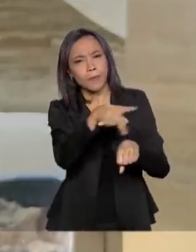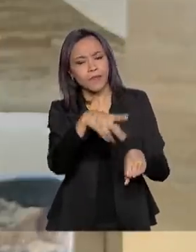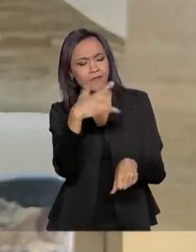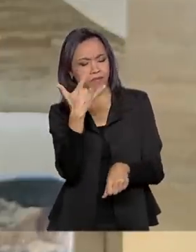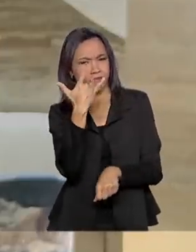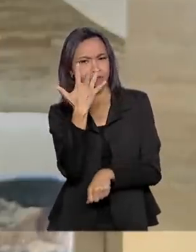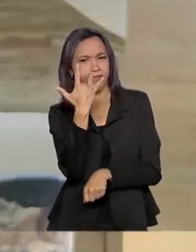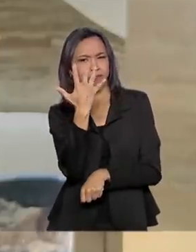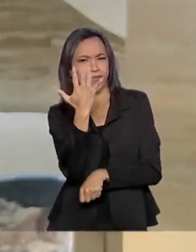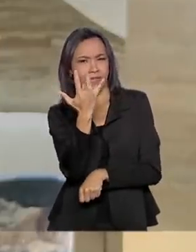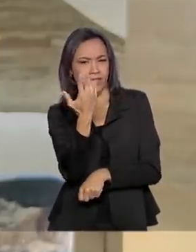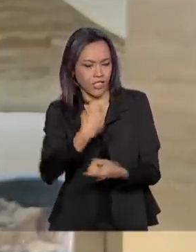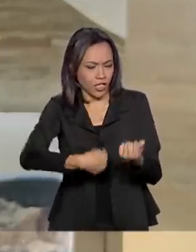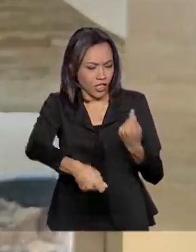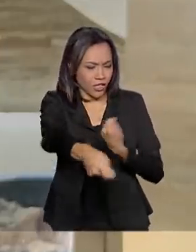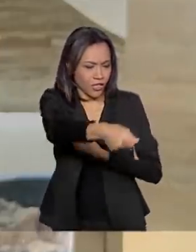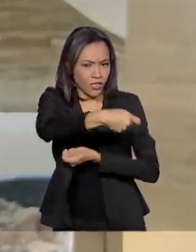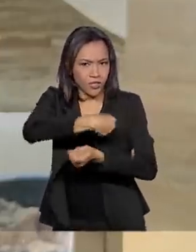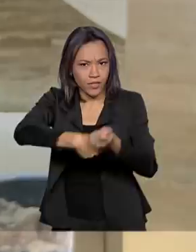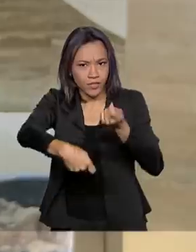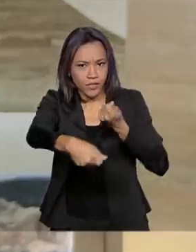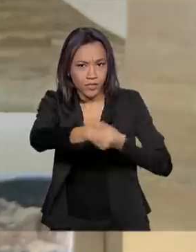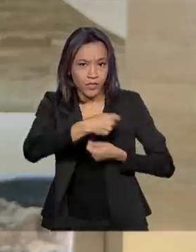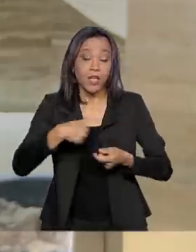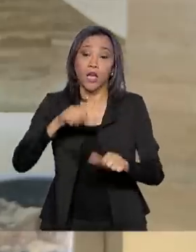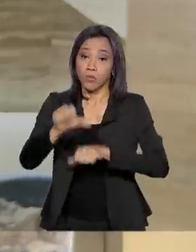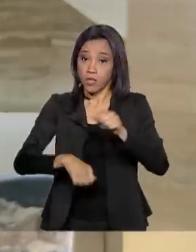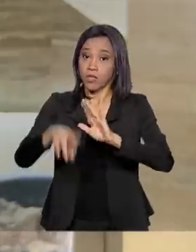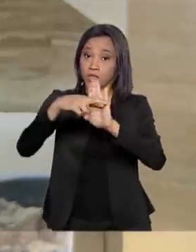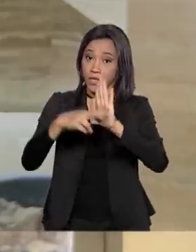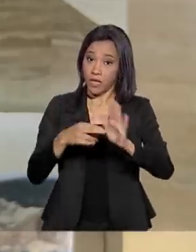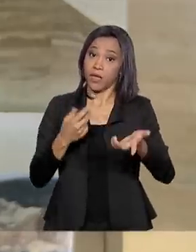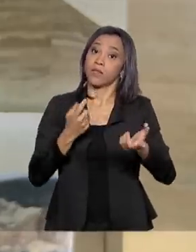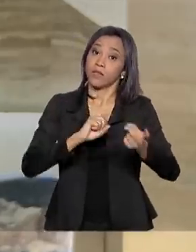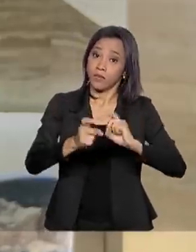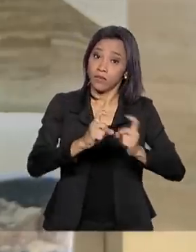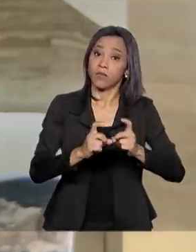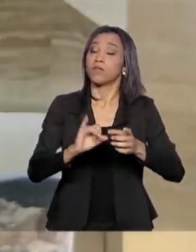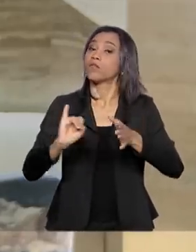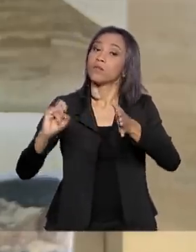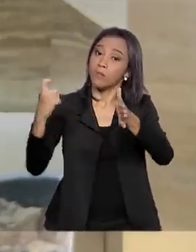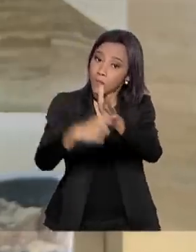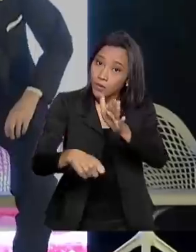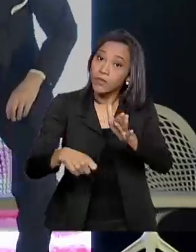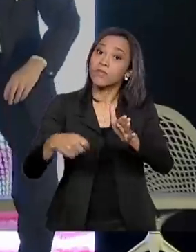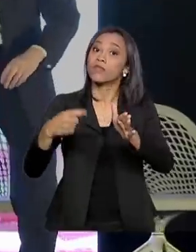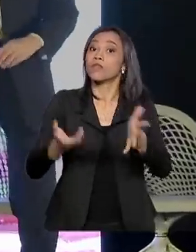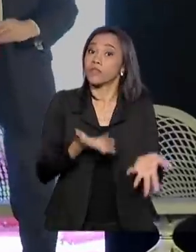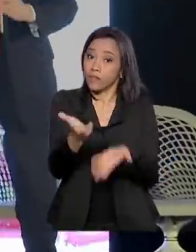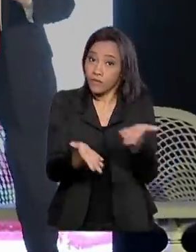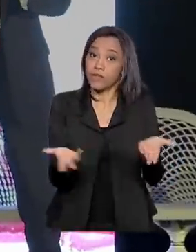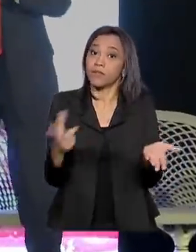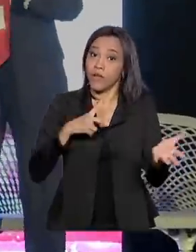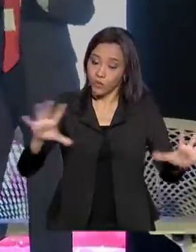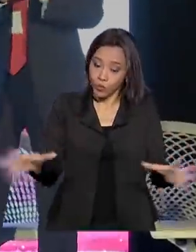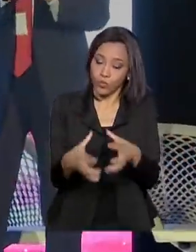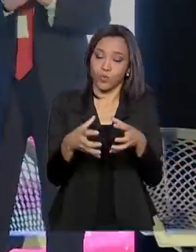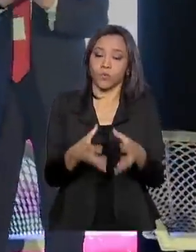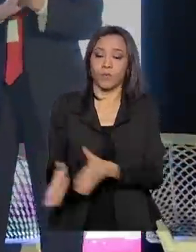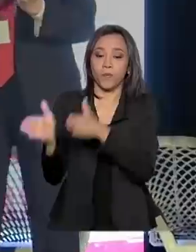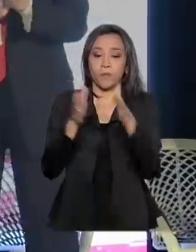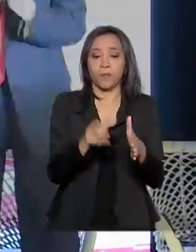fácil para se fazer negócios. As reformas tributárias e do serviço público estão no pacote. O presidente Jair Bolsonaro